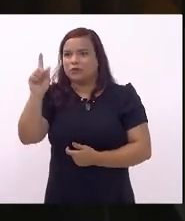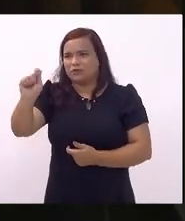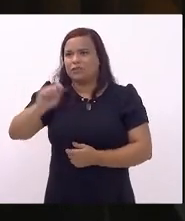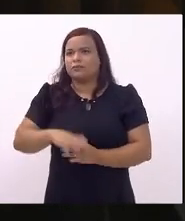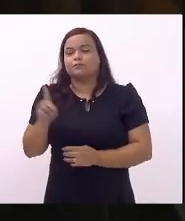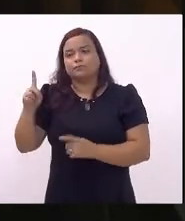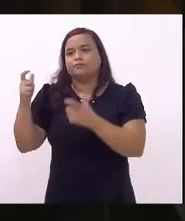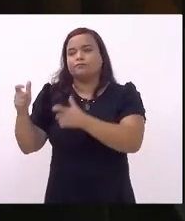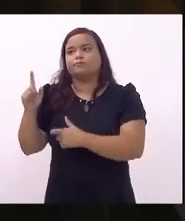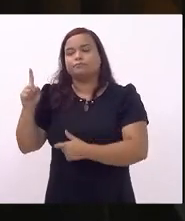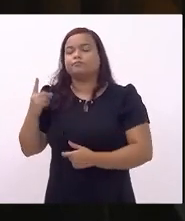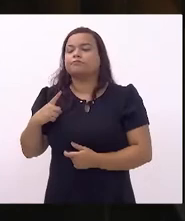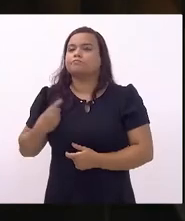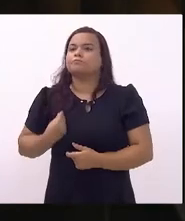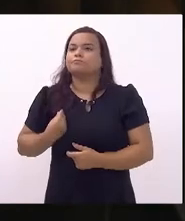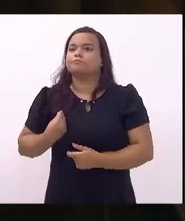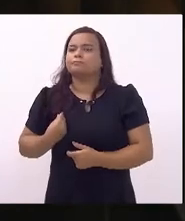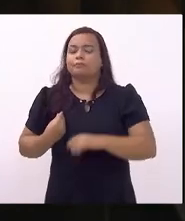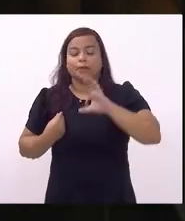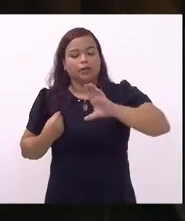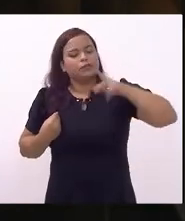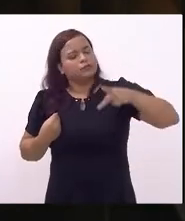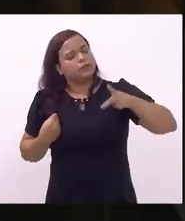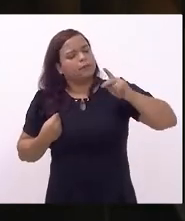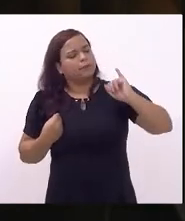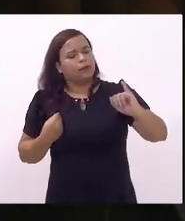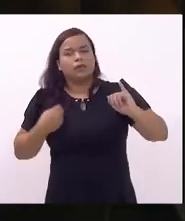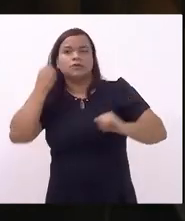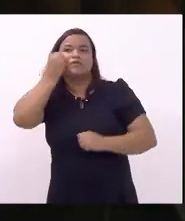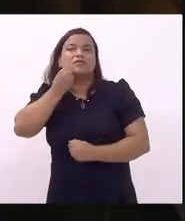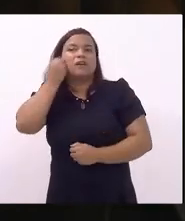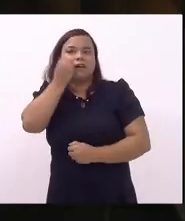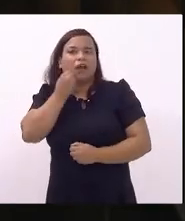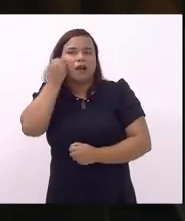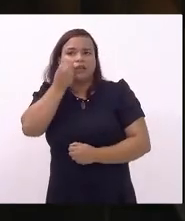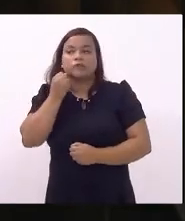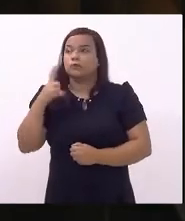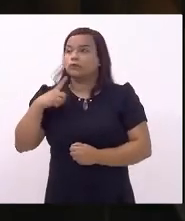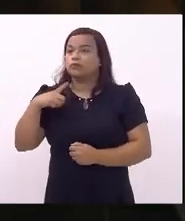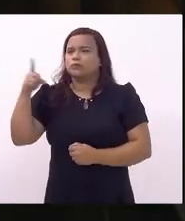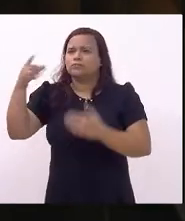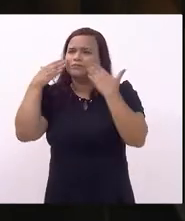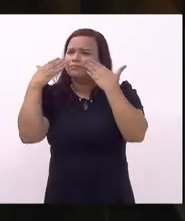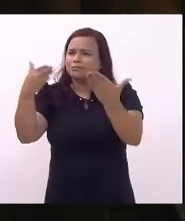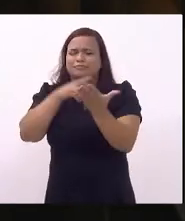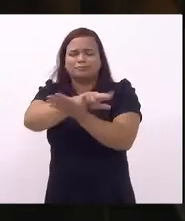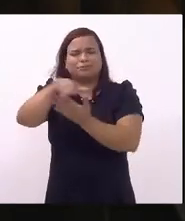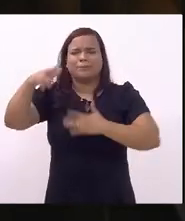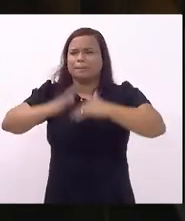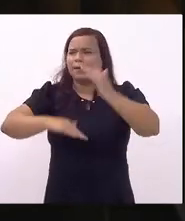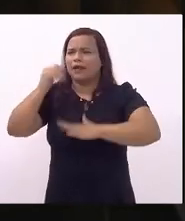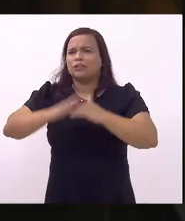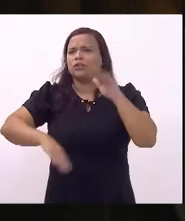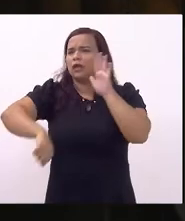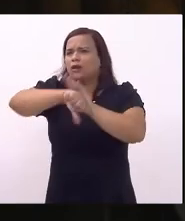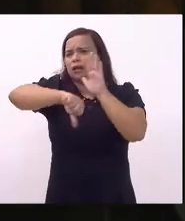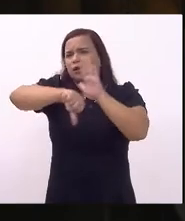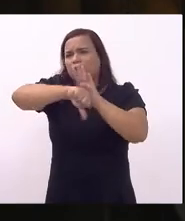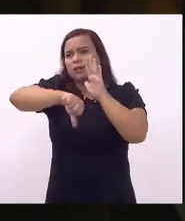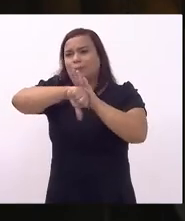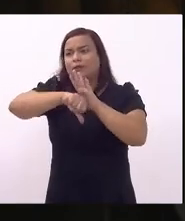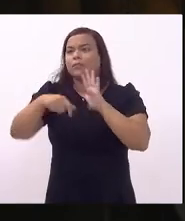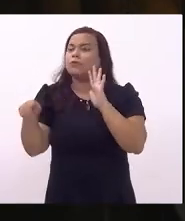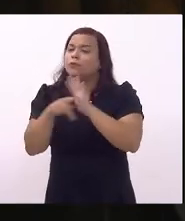do senado na CPI do senado foram evidenciadas práticas criminosas delituosas